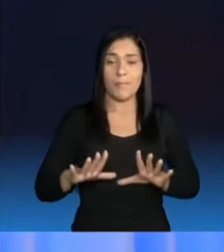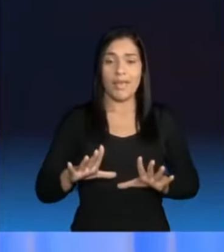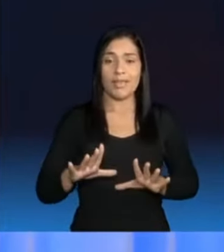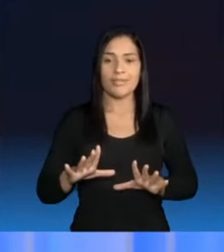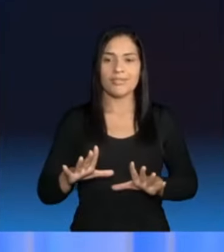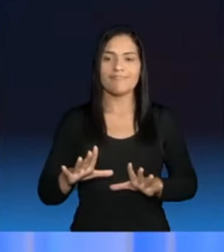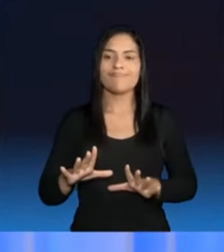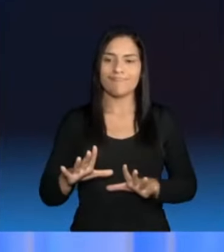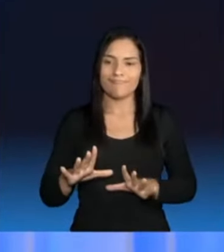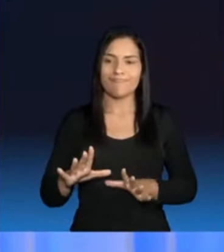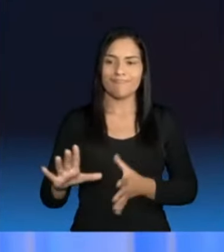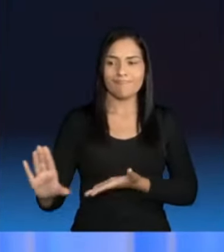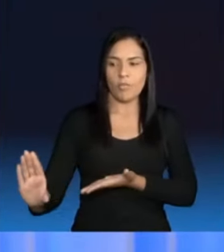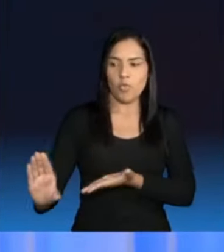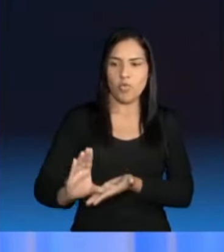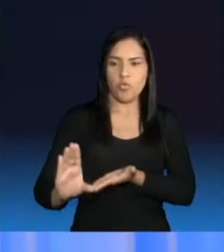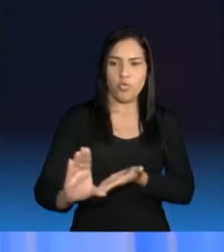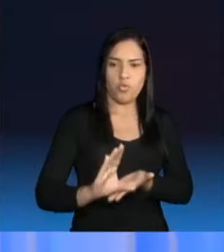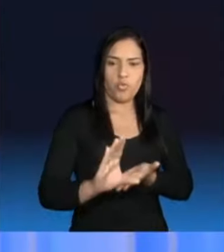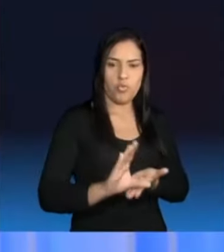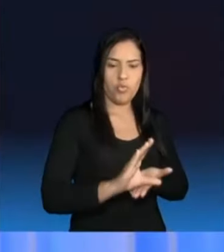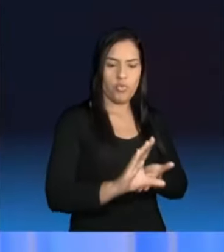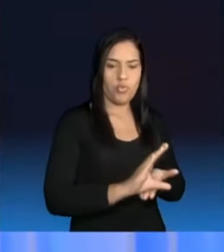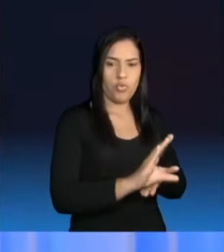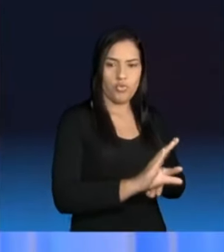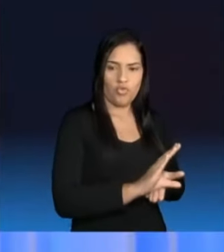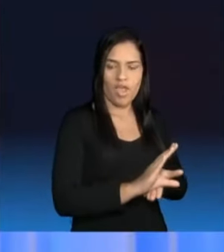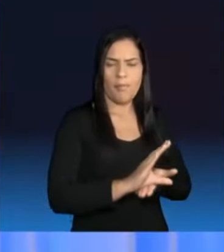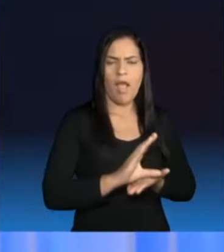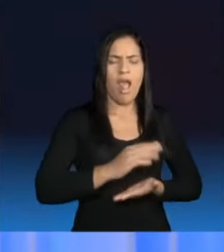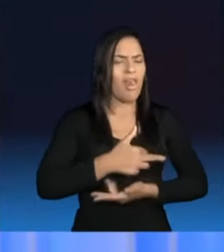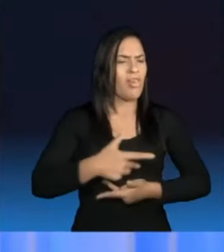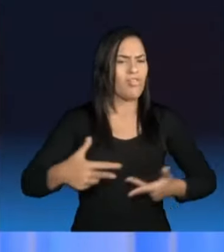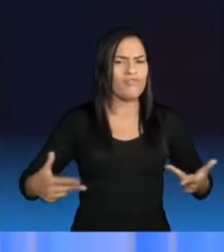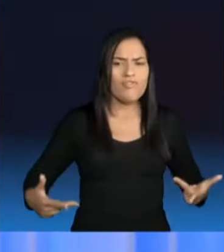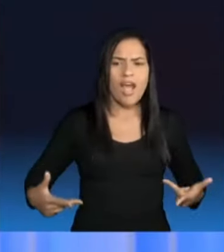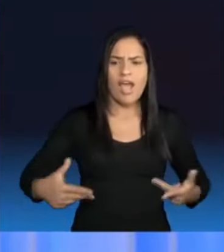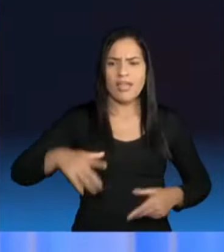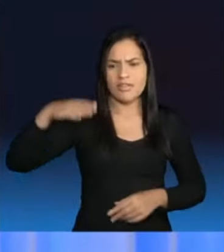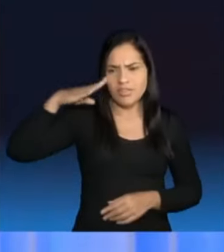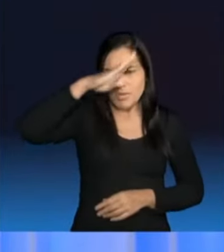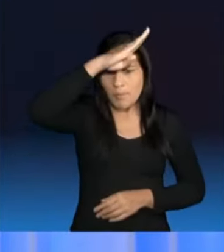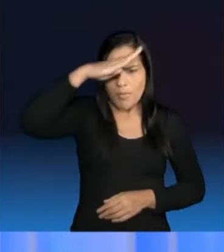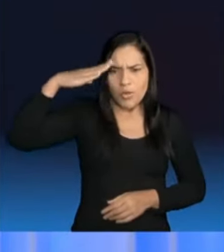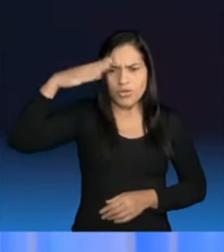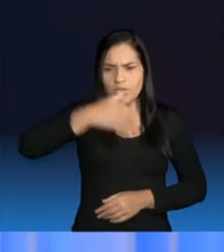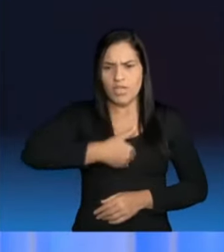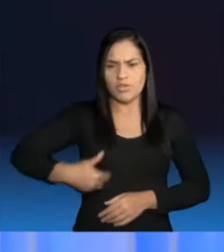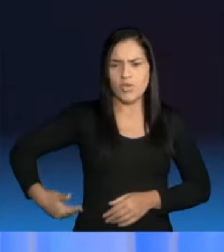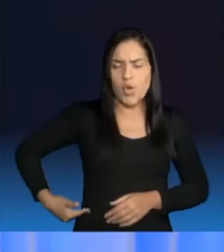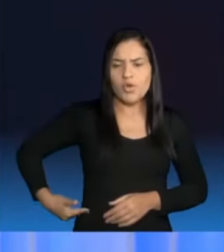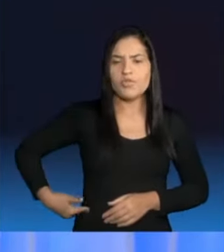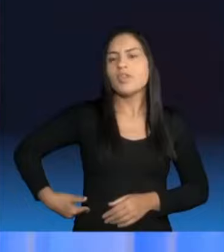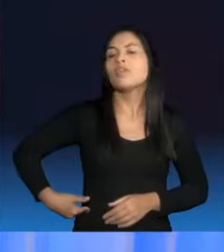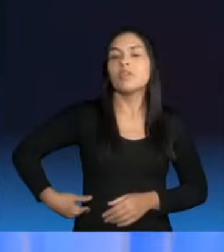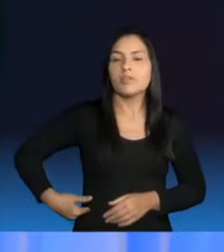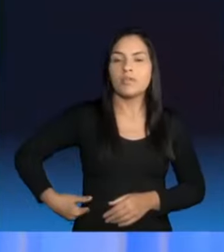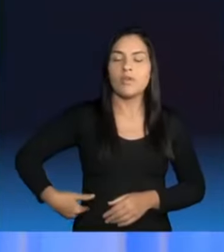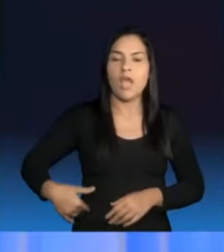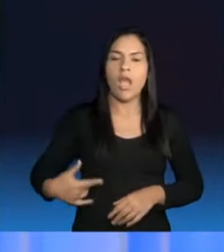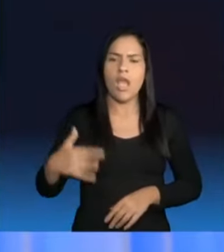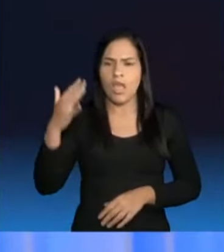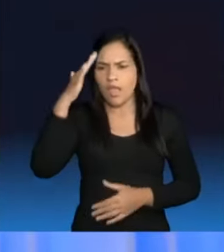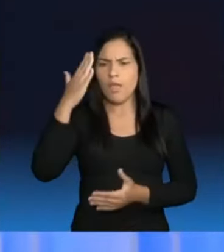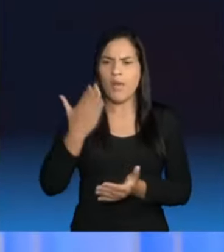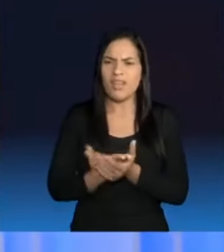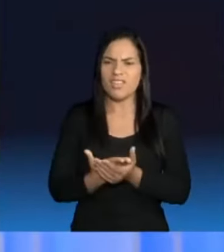dinheiro do governo Bolsonaro. Inclusive botou as contas em dia. Talvez tenha recebido até mais do que